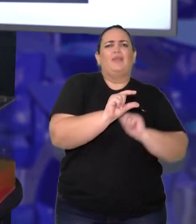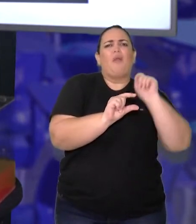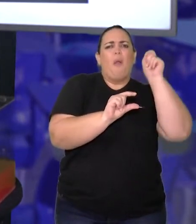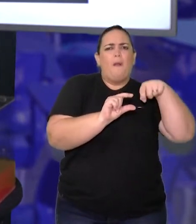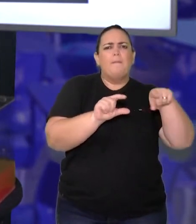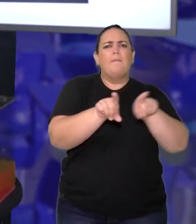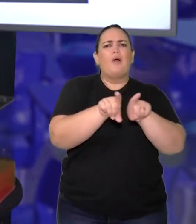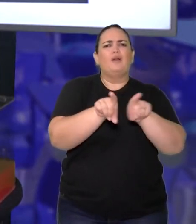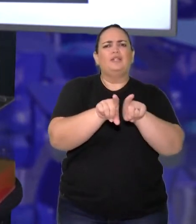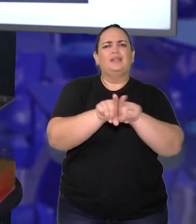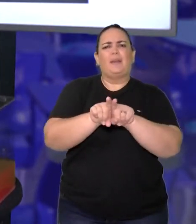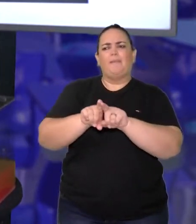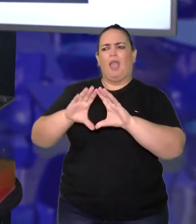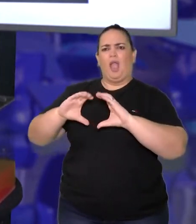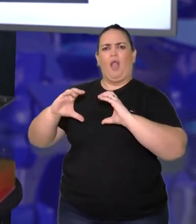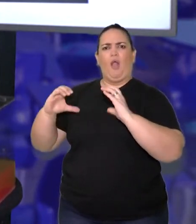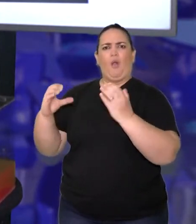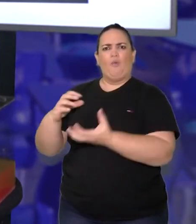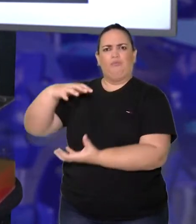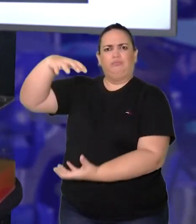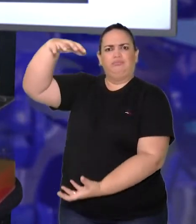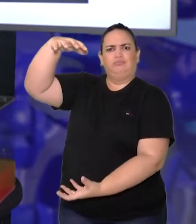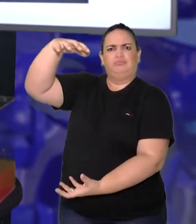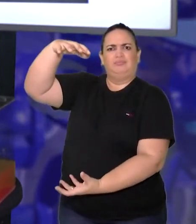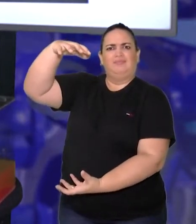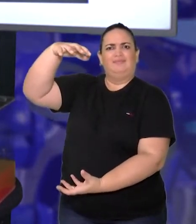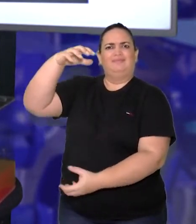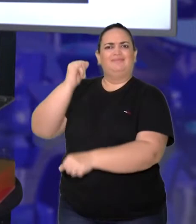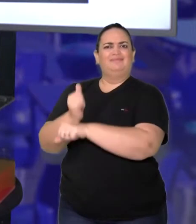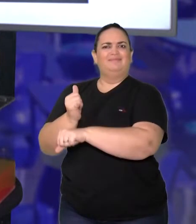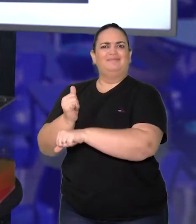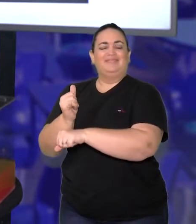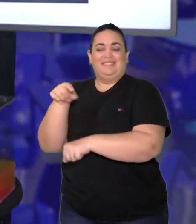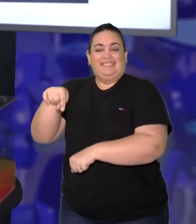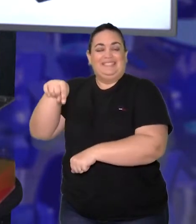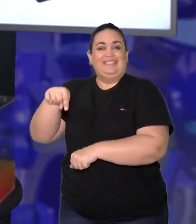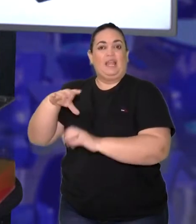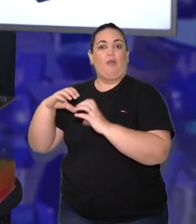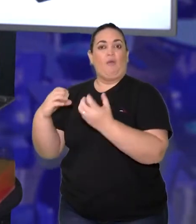de algodão pesando exatamente um quilo ambos, tá?